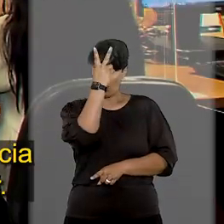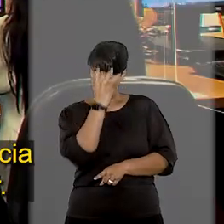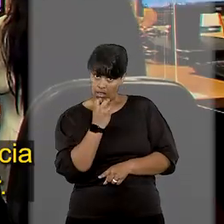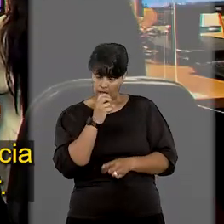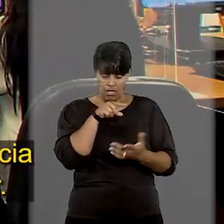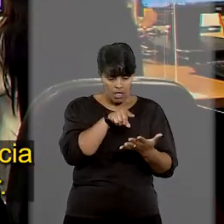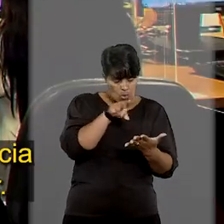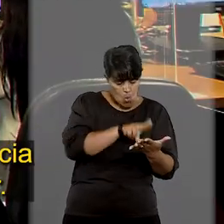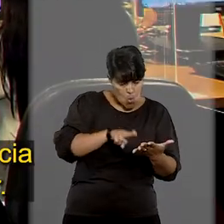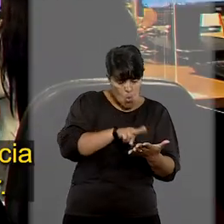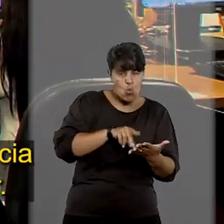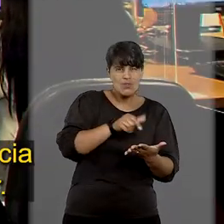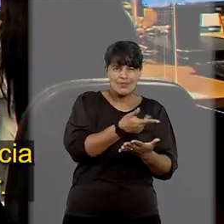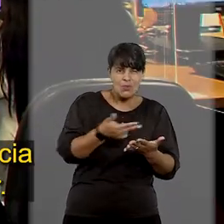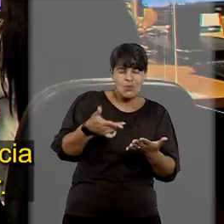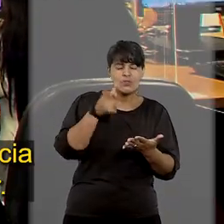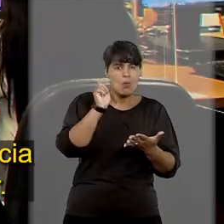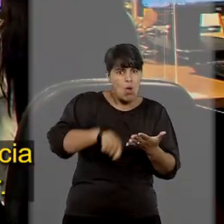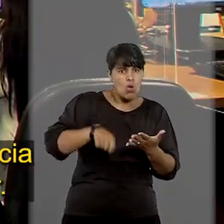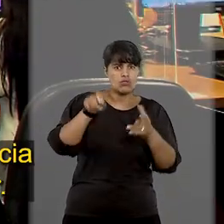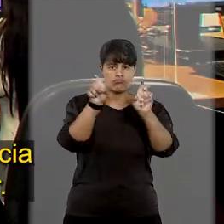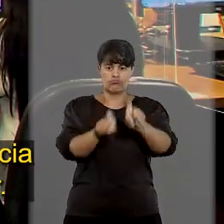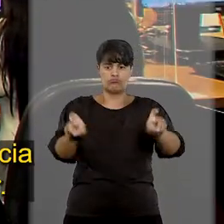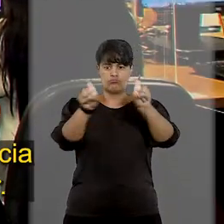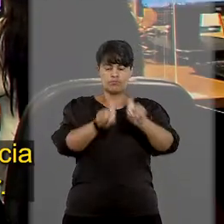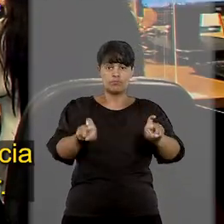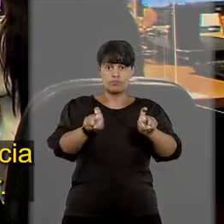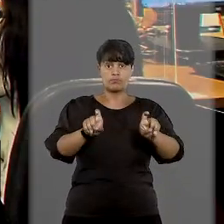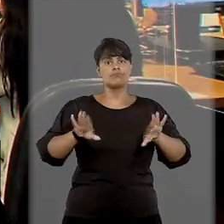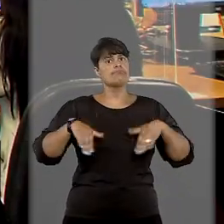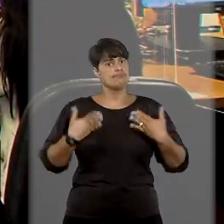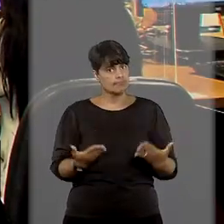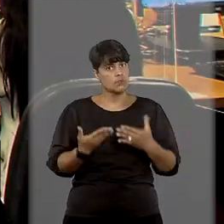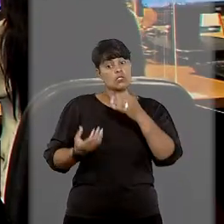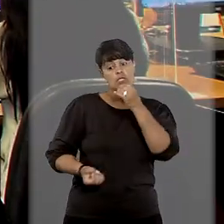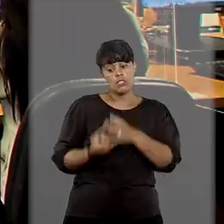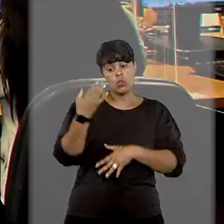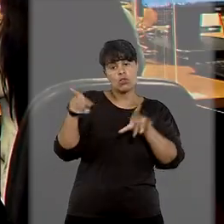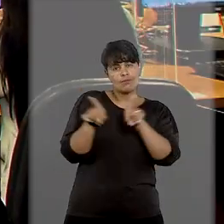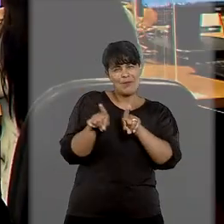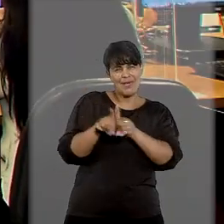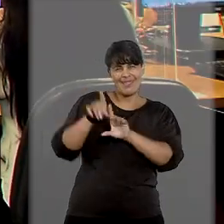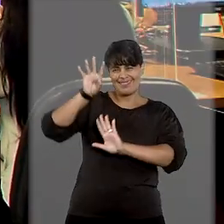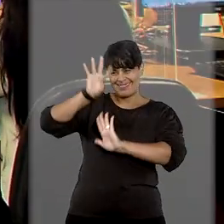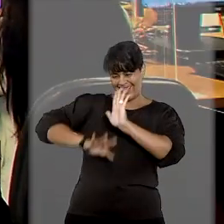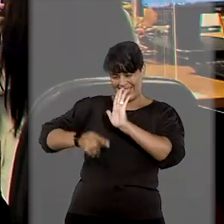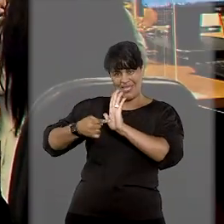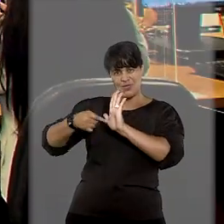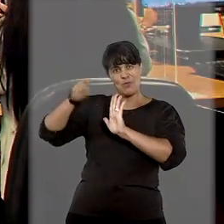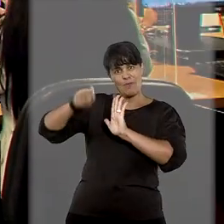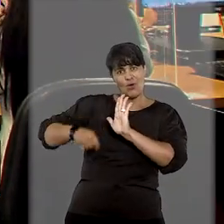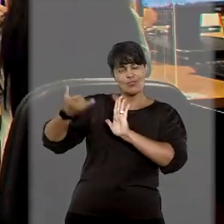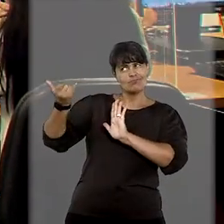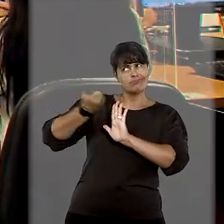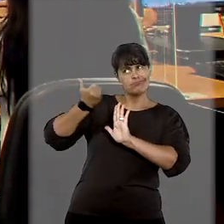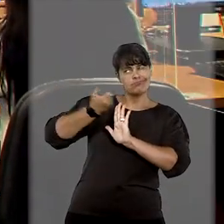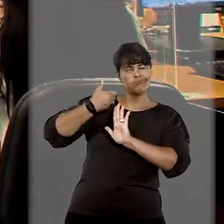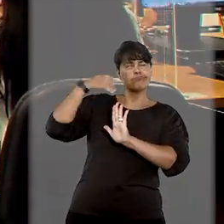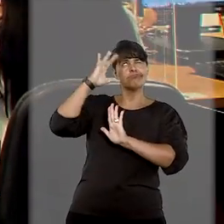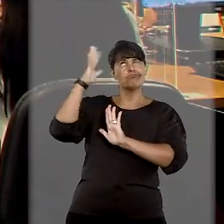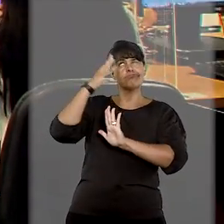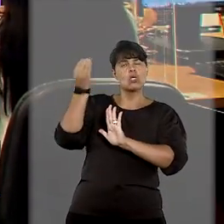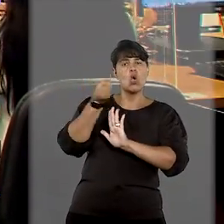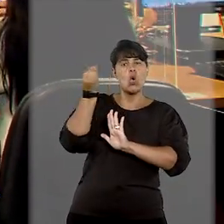deficiência visual utiliza para o atendimento no computador. Então foi criado um texto orientando a pessoa com